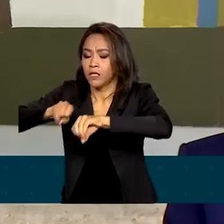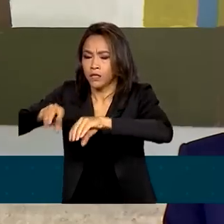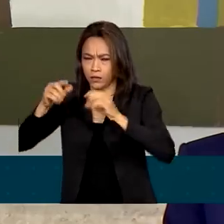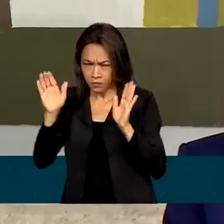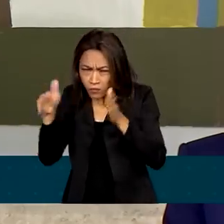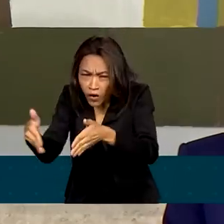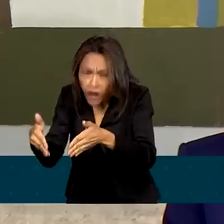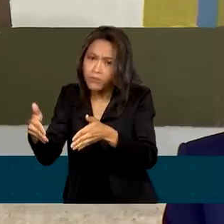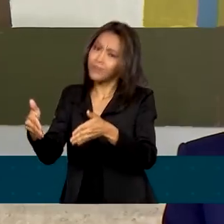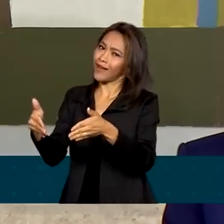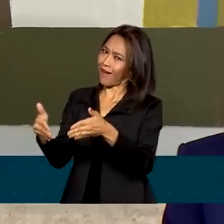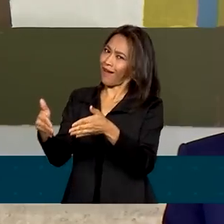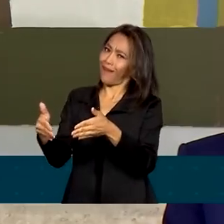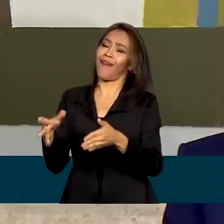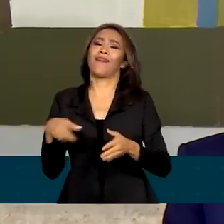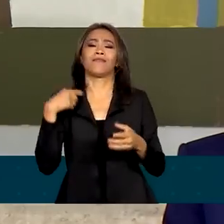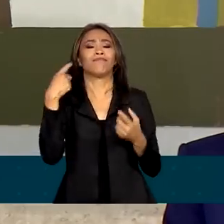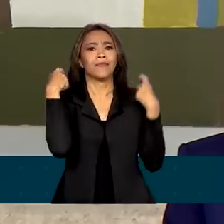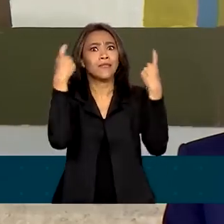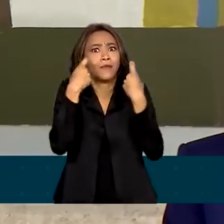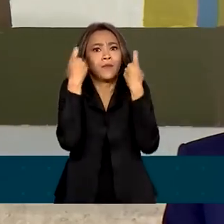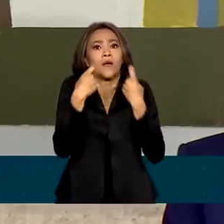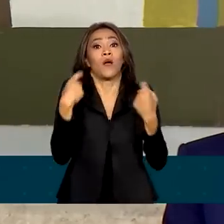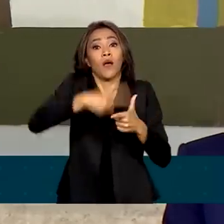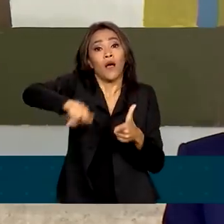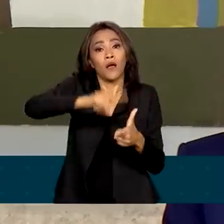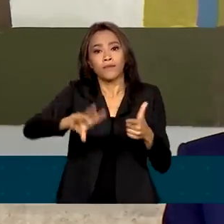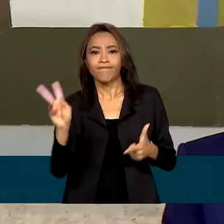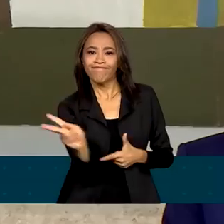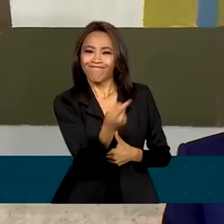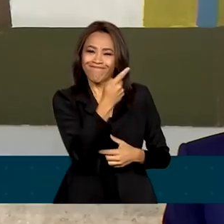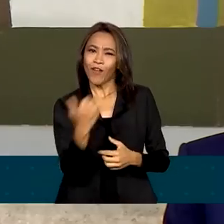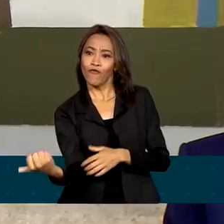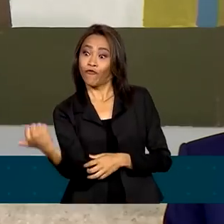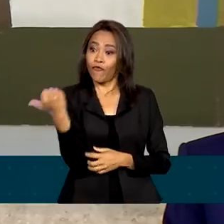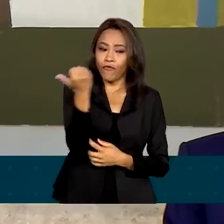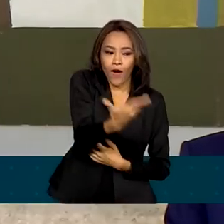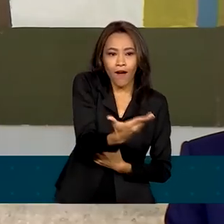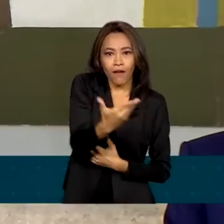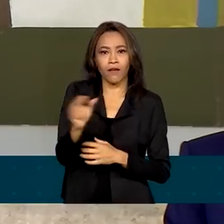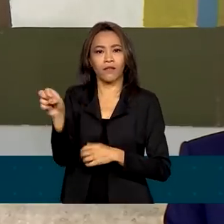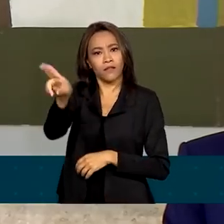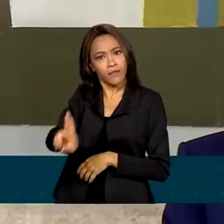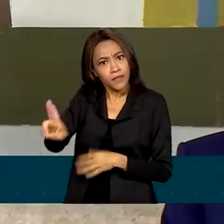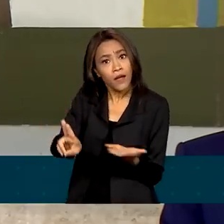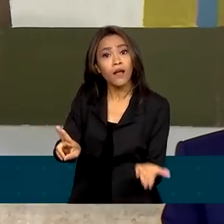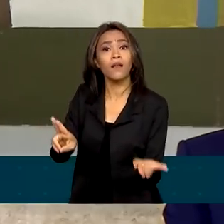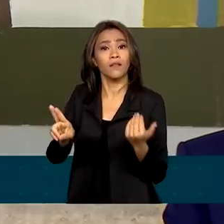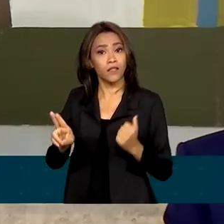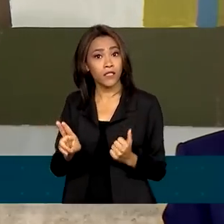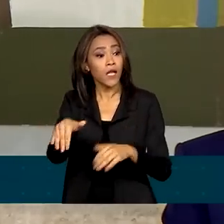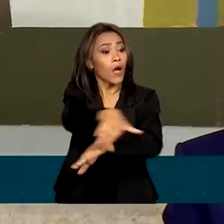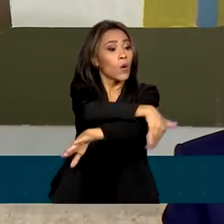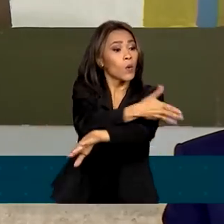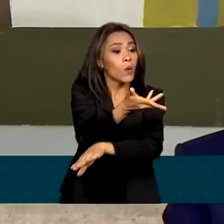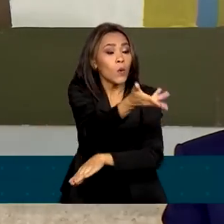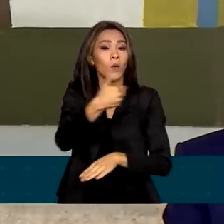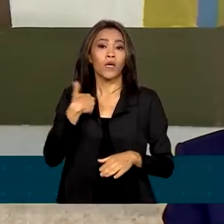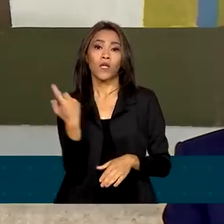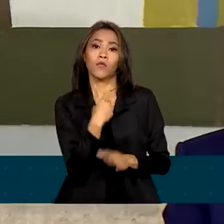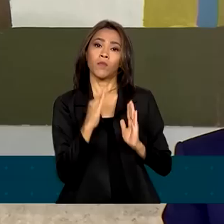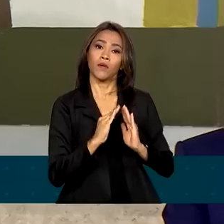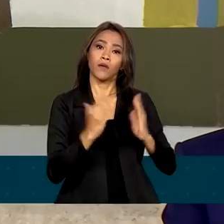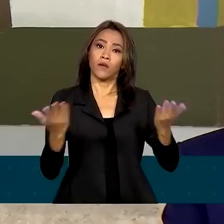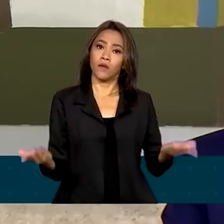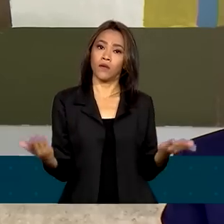que ela se preocupe com os problemas que estão acontecendo também fora da porta da universidade, na rua que a gente mora,